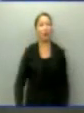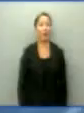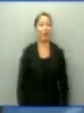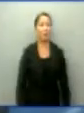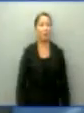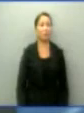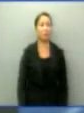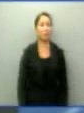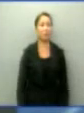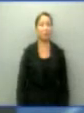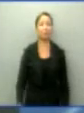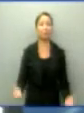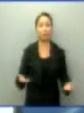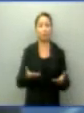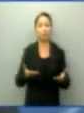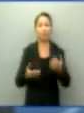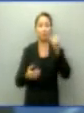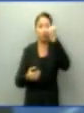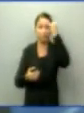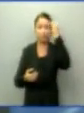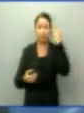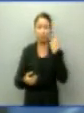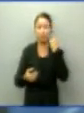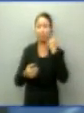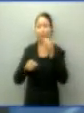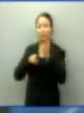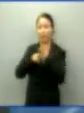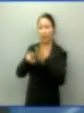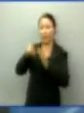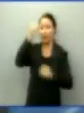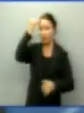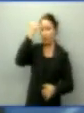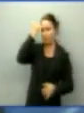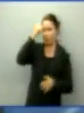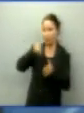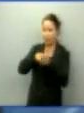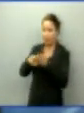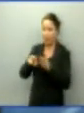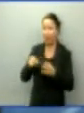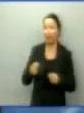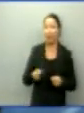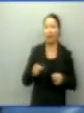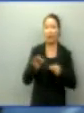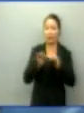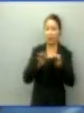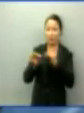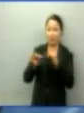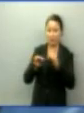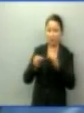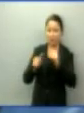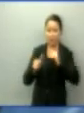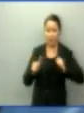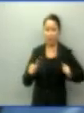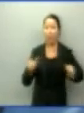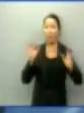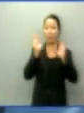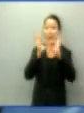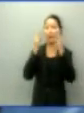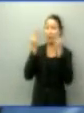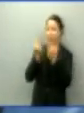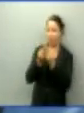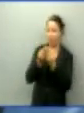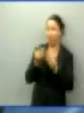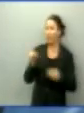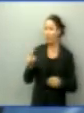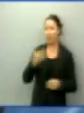O candidato José Roberto. Por favor. Através da proposta da Bolsa Família, que o senhor disse não